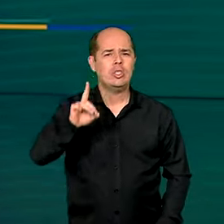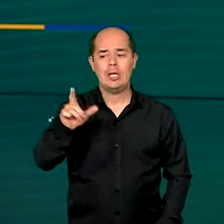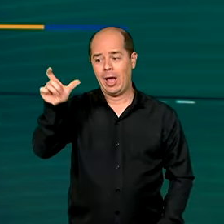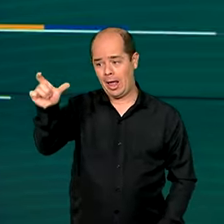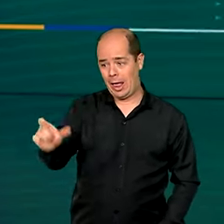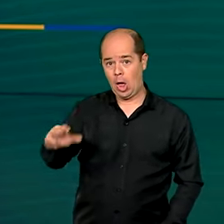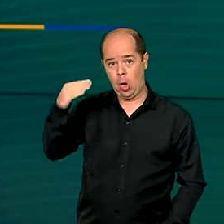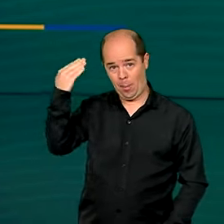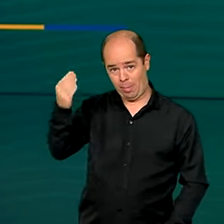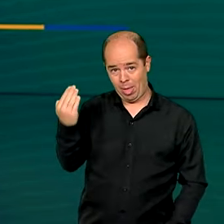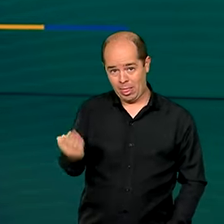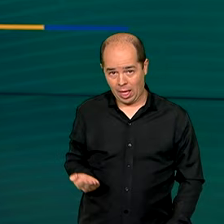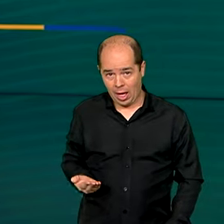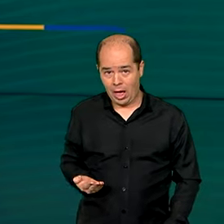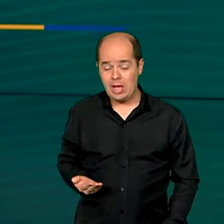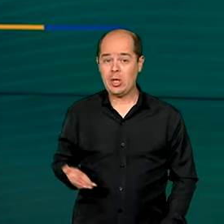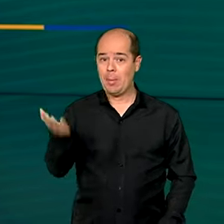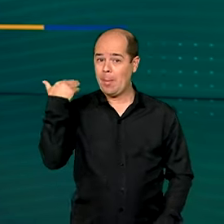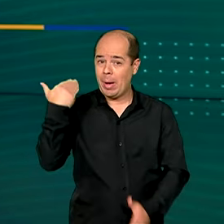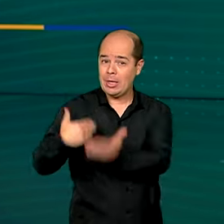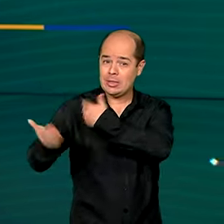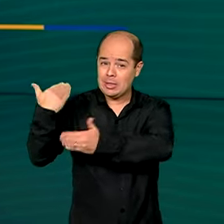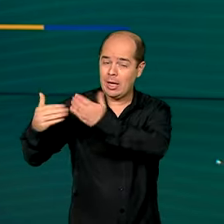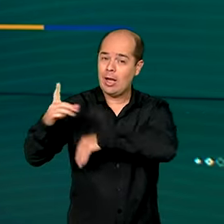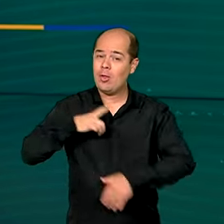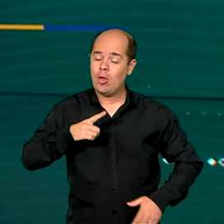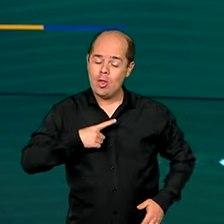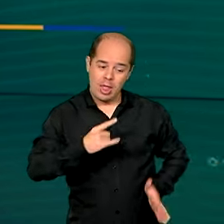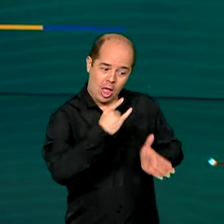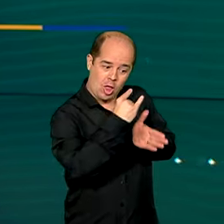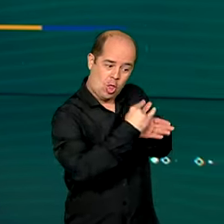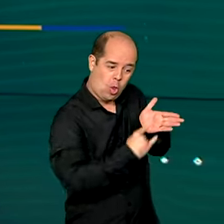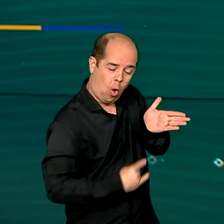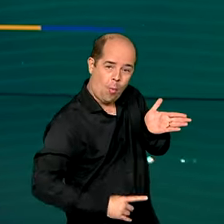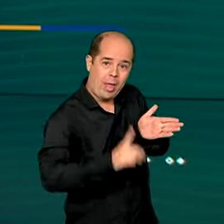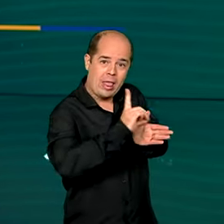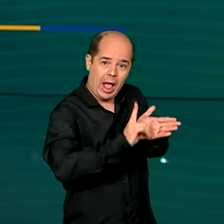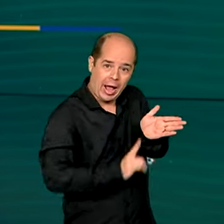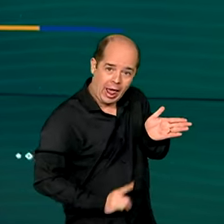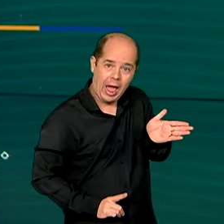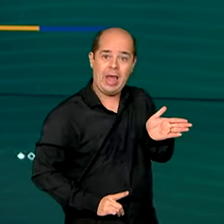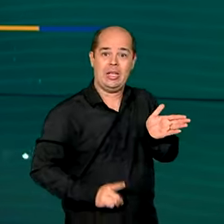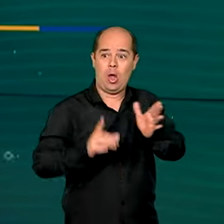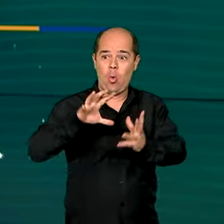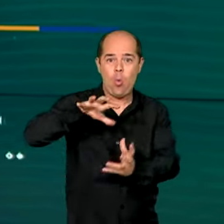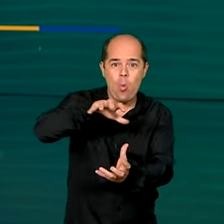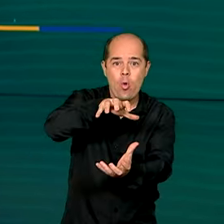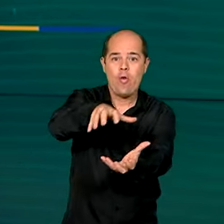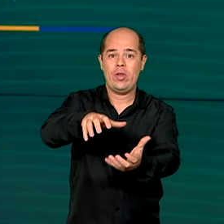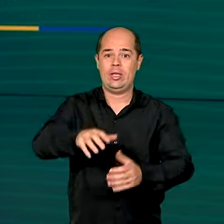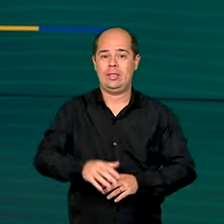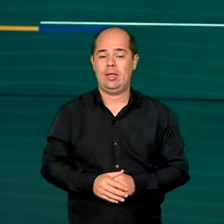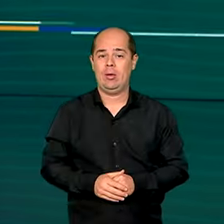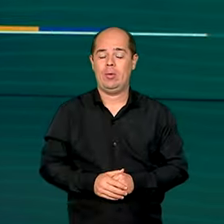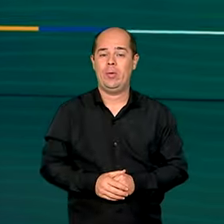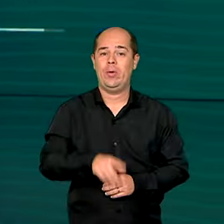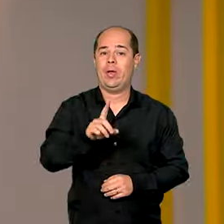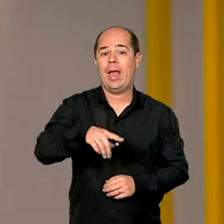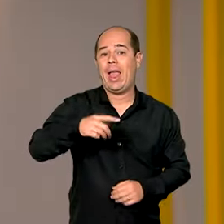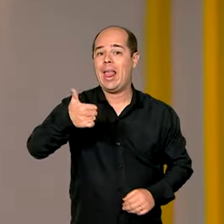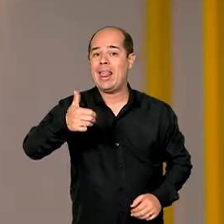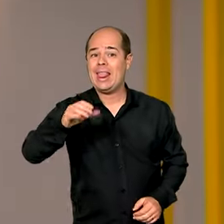dia em que a Declaração Universal dos Direitos Humanos foi promulgado em 10 de dezembro de 1948.